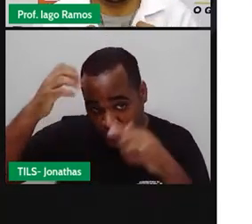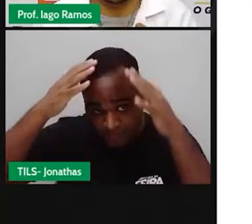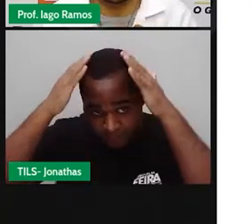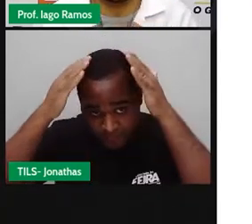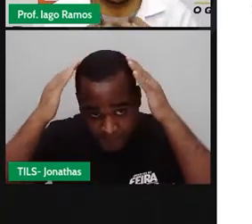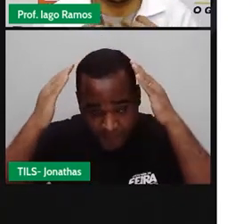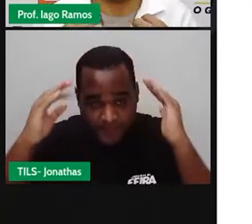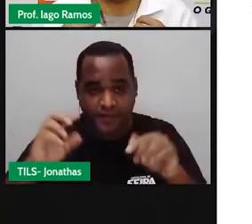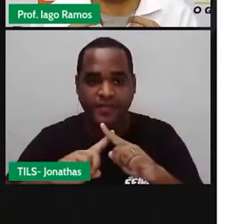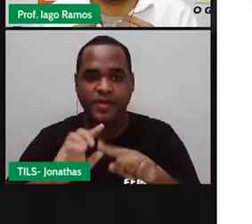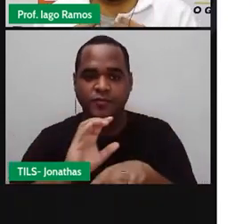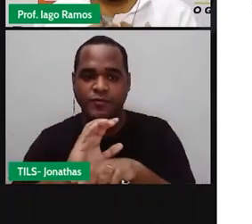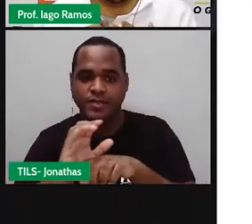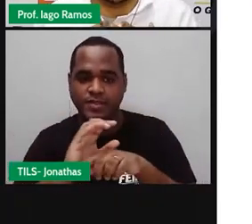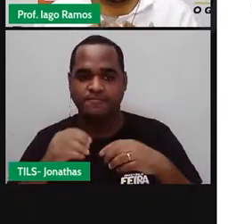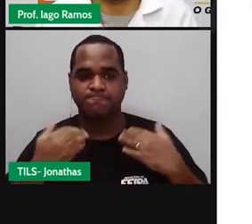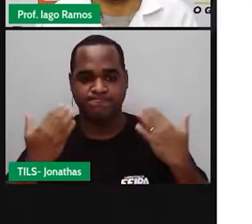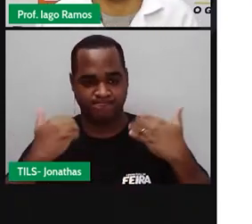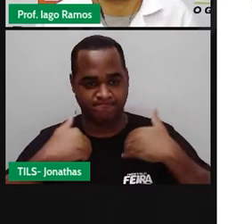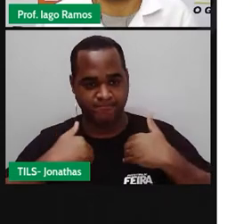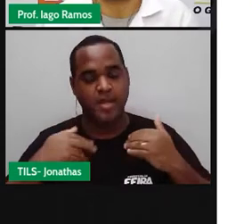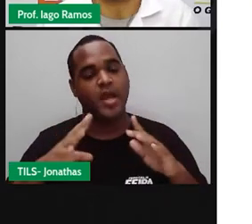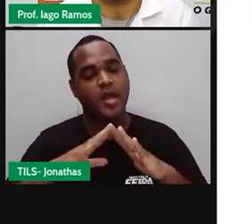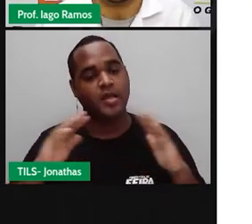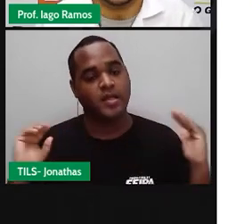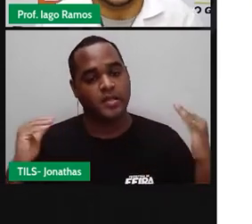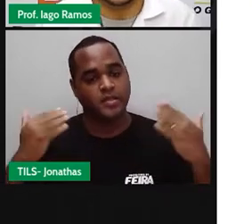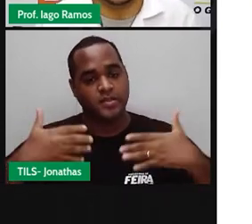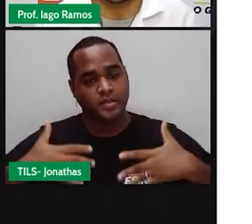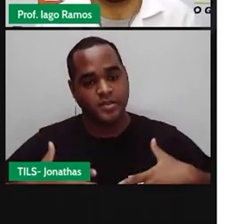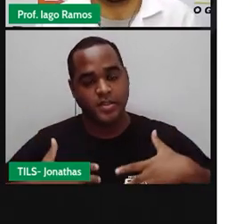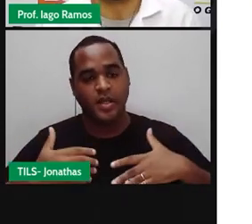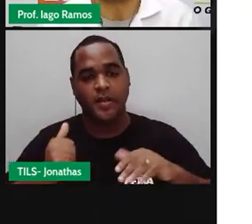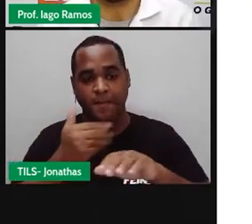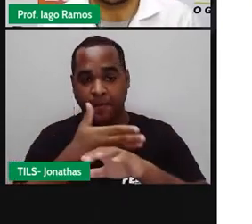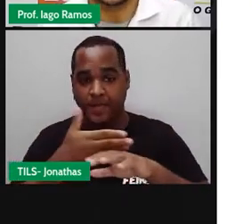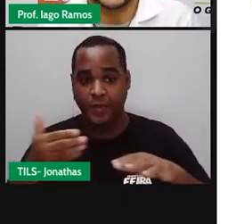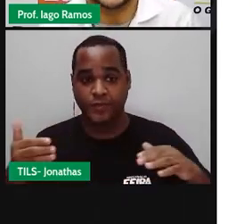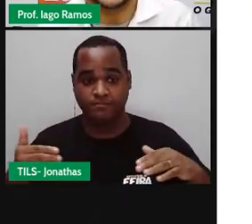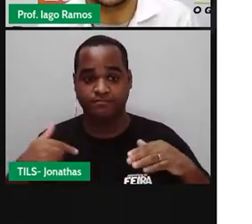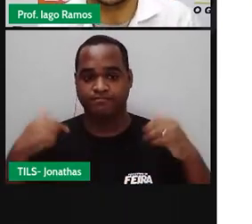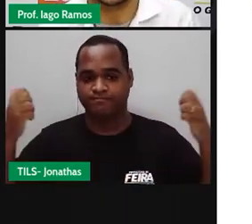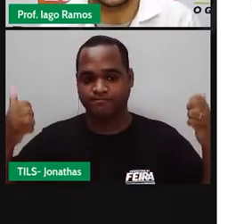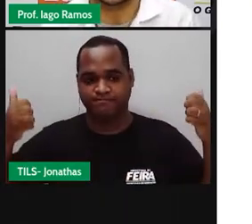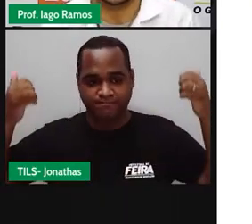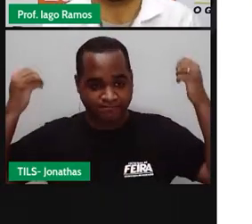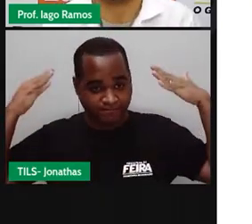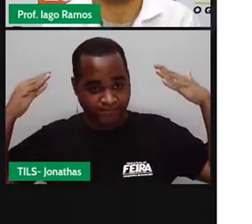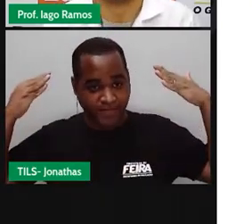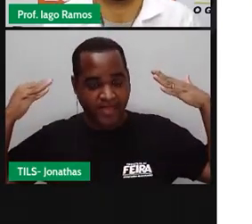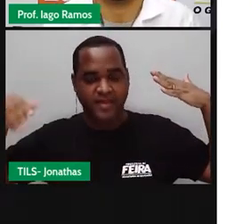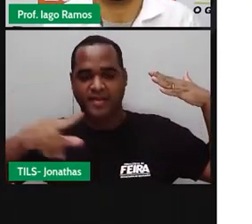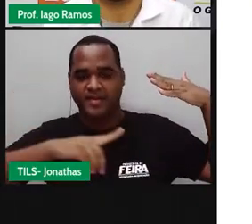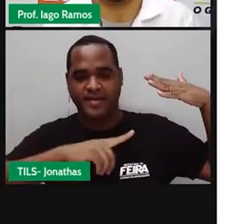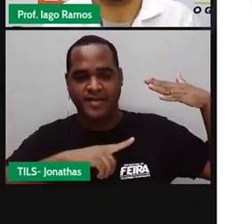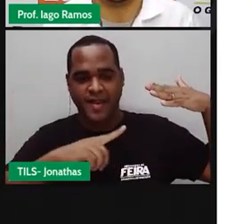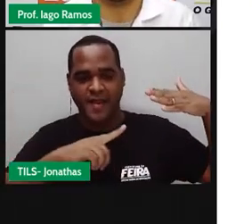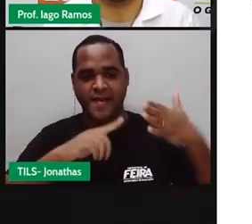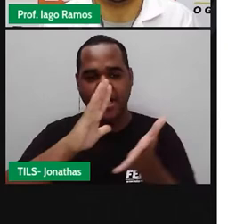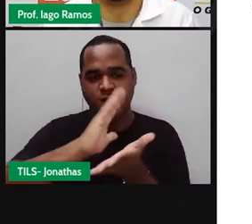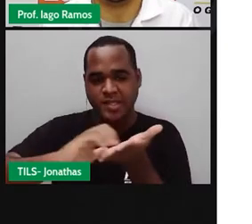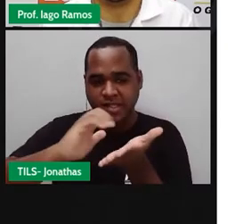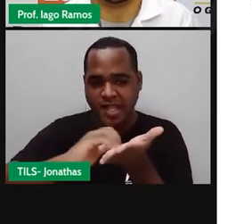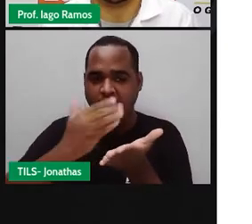cinza por baixo e por cima um jaleco branco e atrás de mim está ali o cartaz da nossa